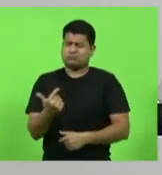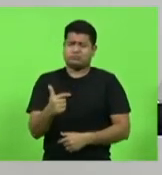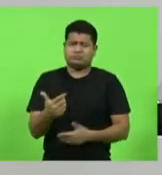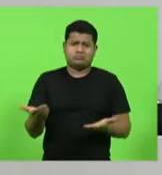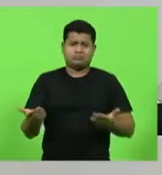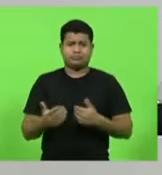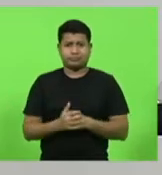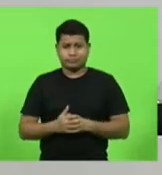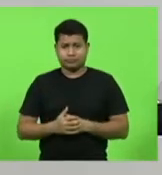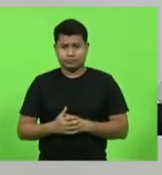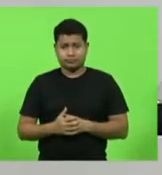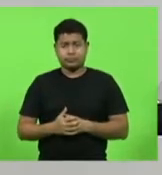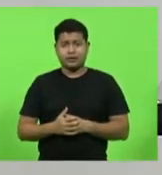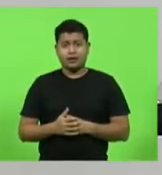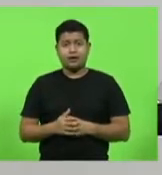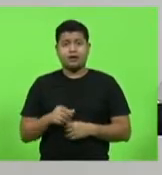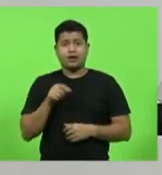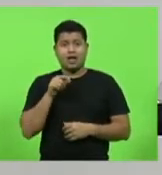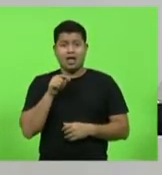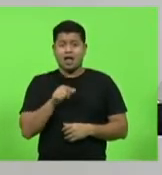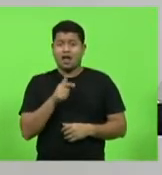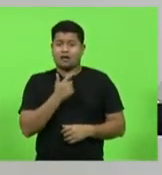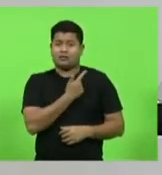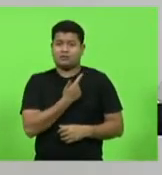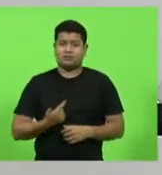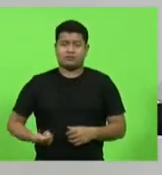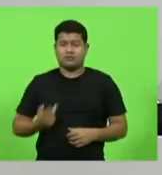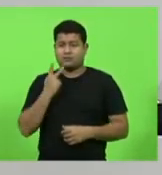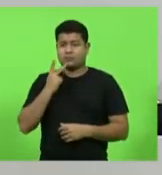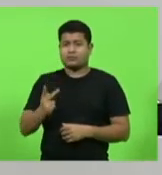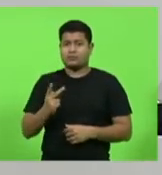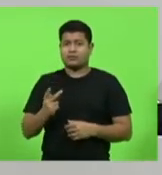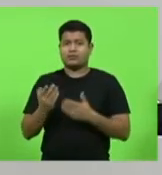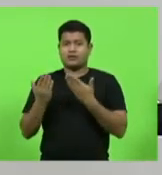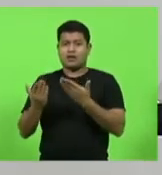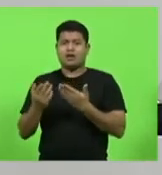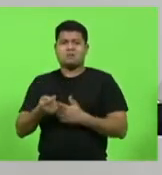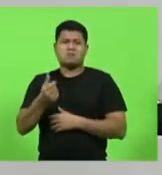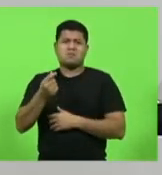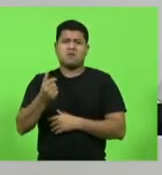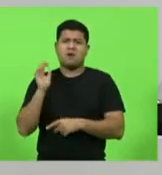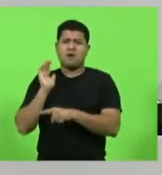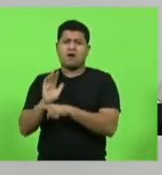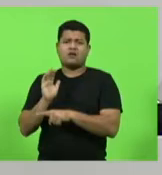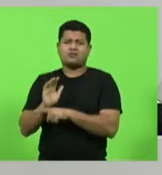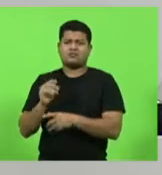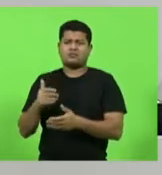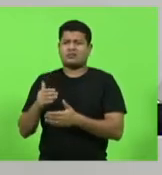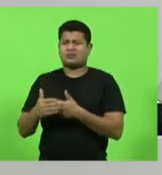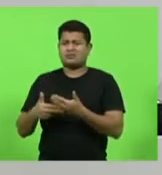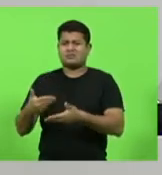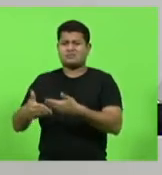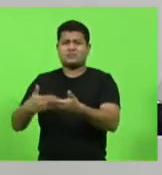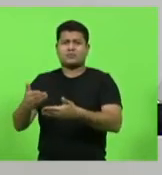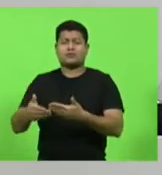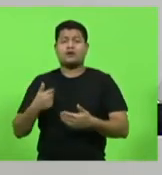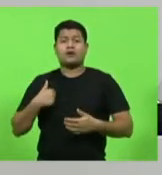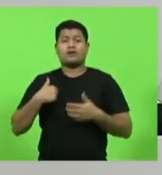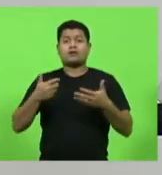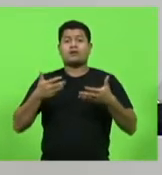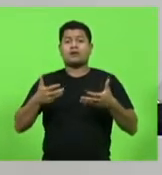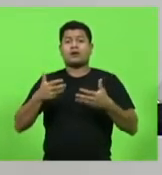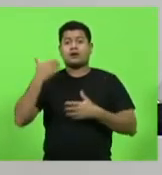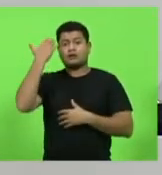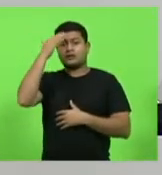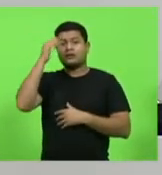quando ele disse ali que uma figura que muito pouco colaborou para o processo, eu quero que todos entendam qual é o